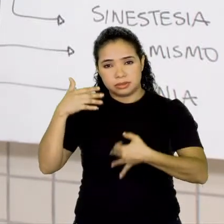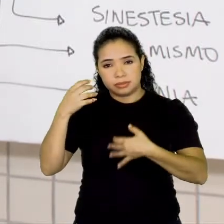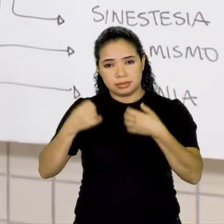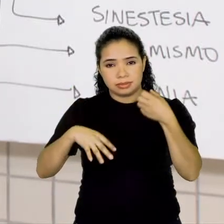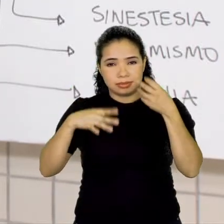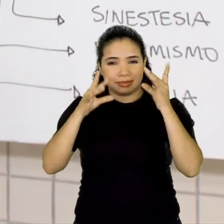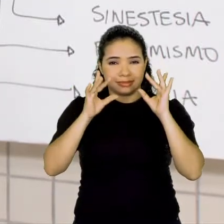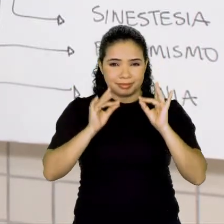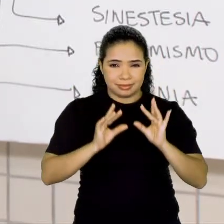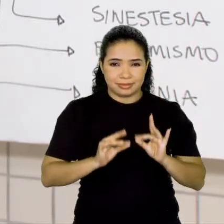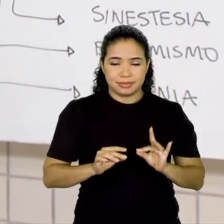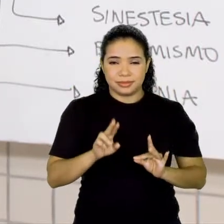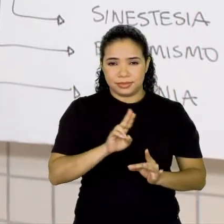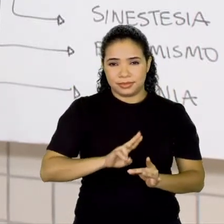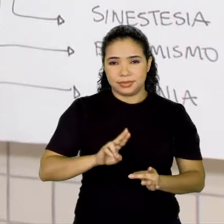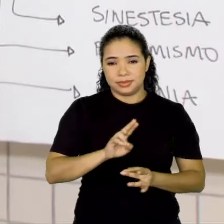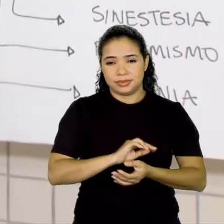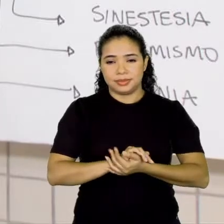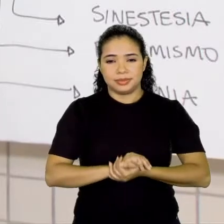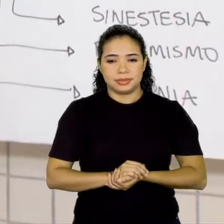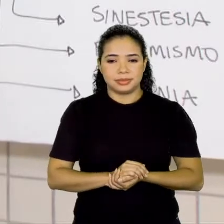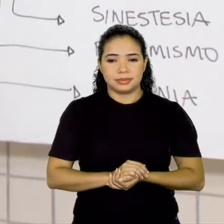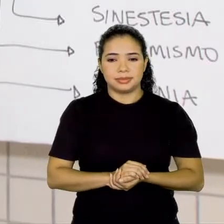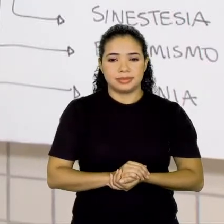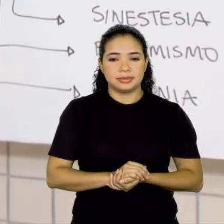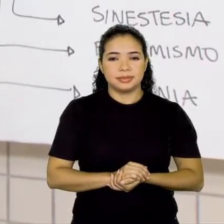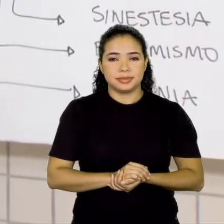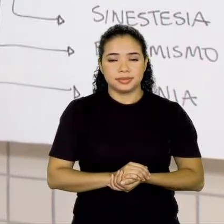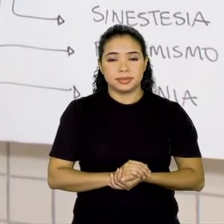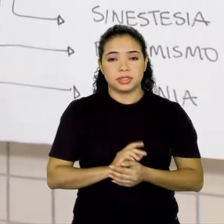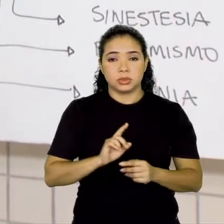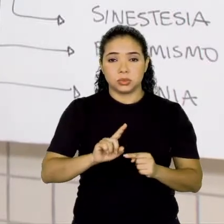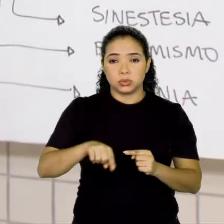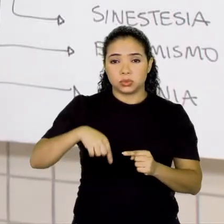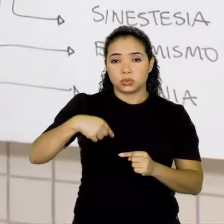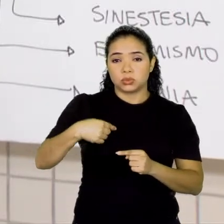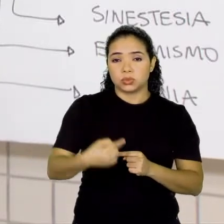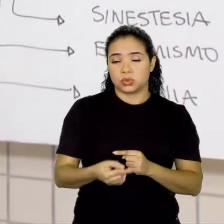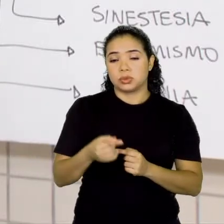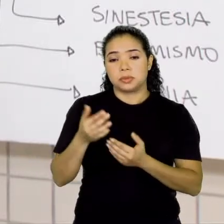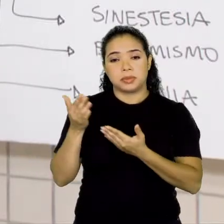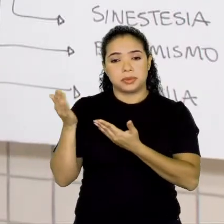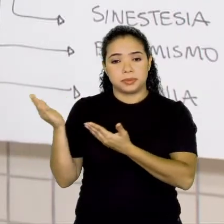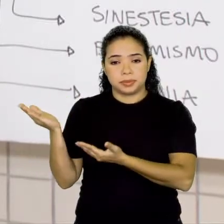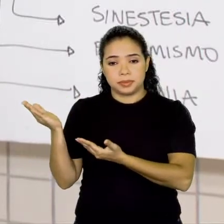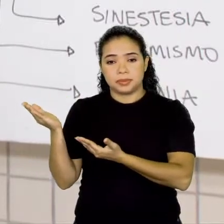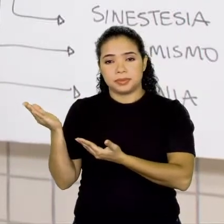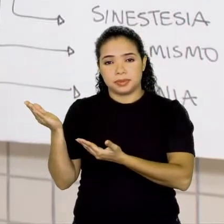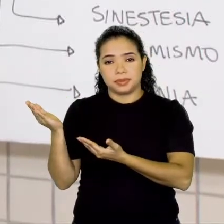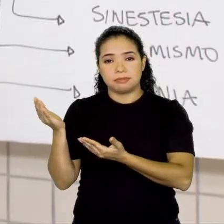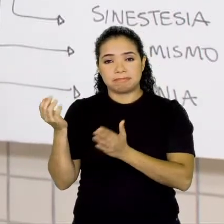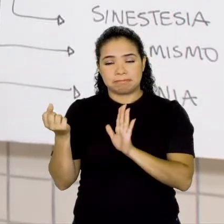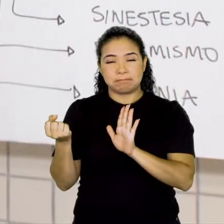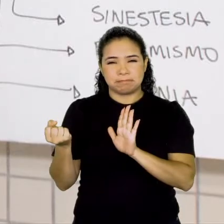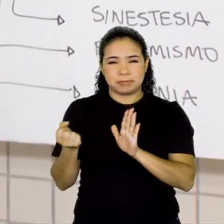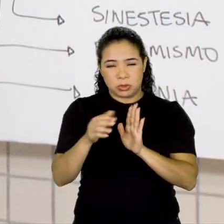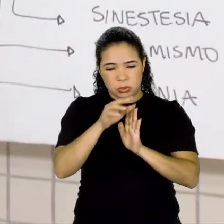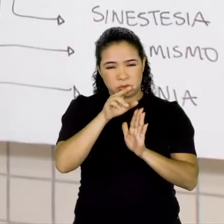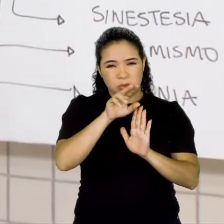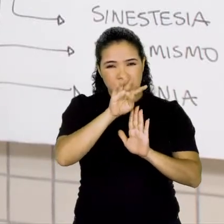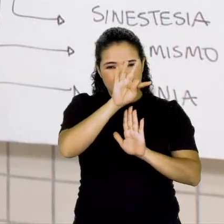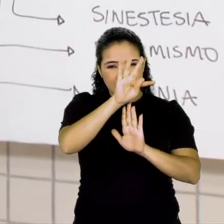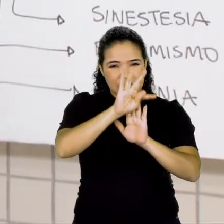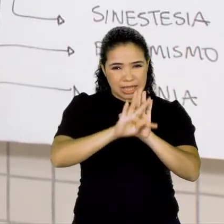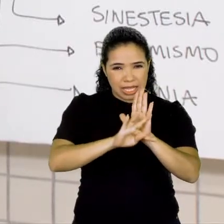utiliza essa figura de linguagem. A outra figura de linguagem que é bem marcante nos textos de